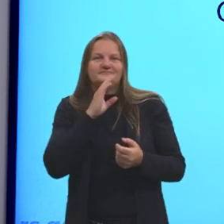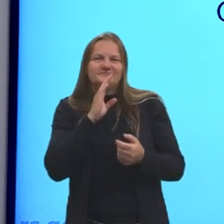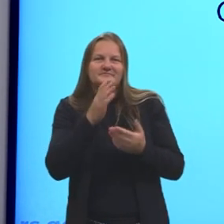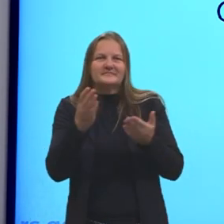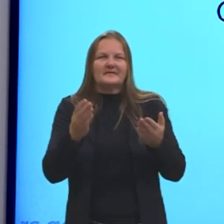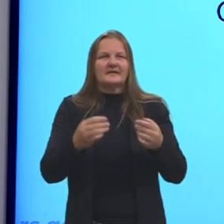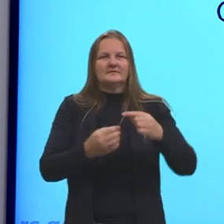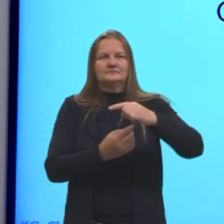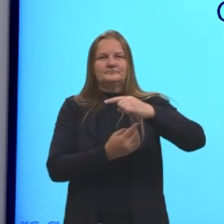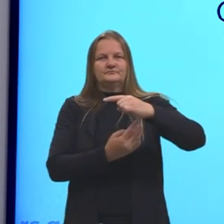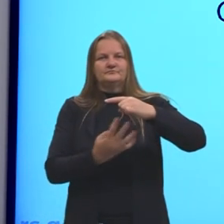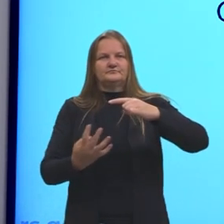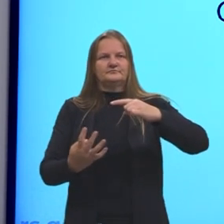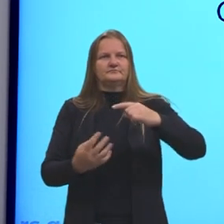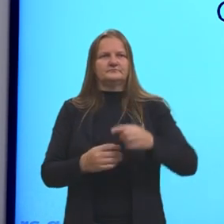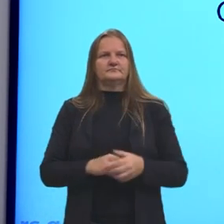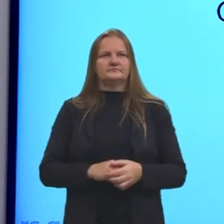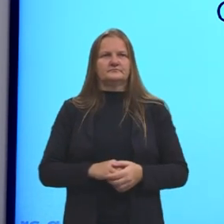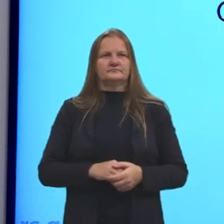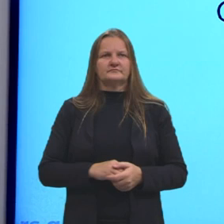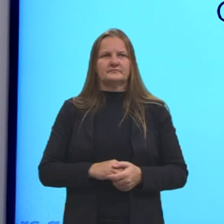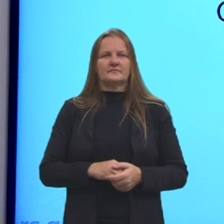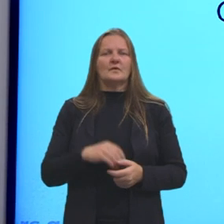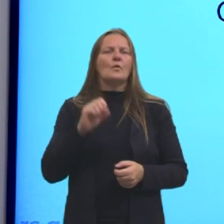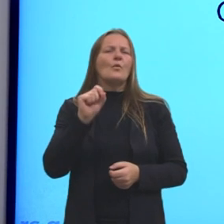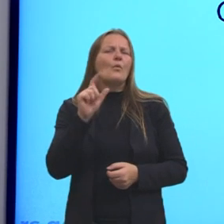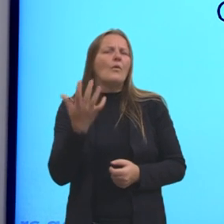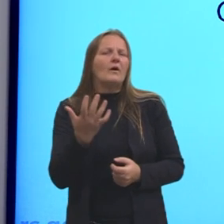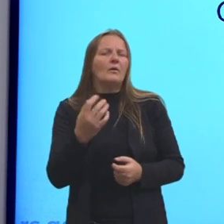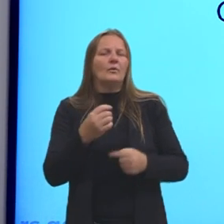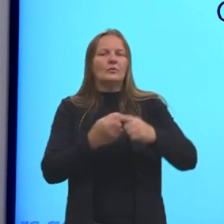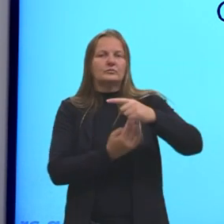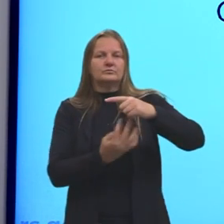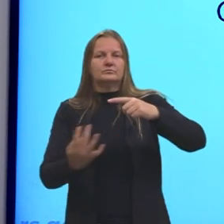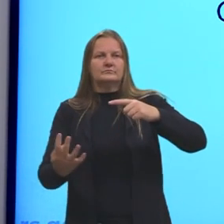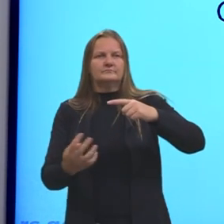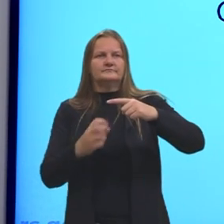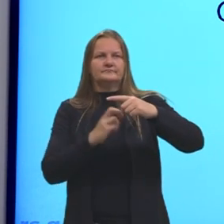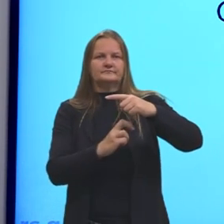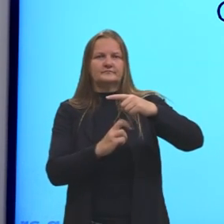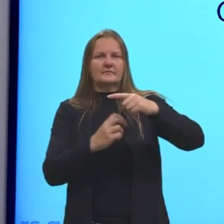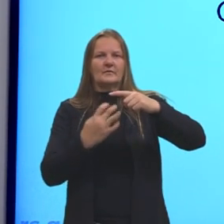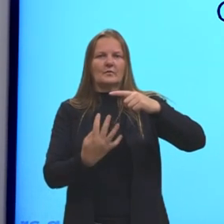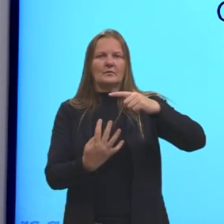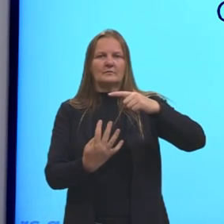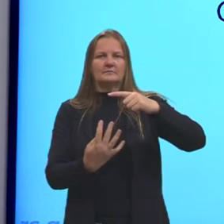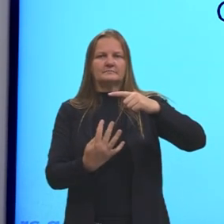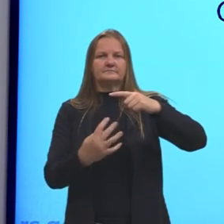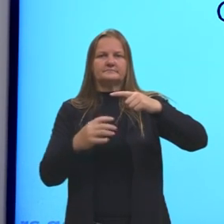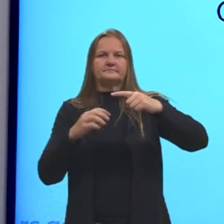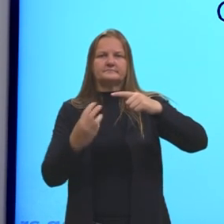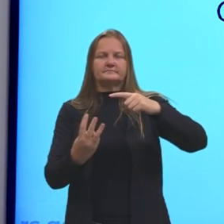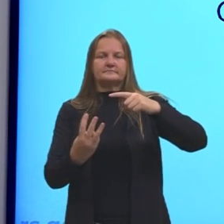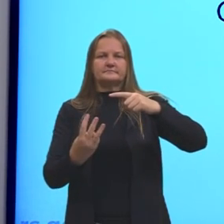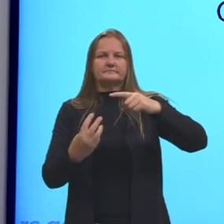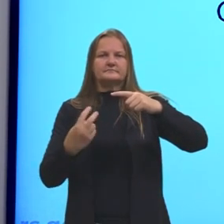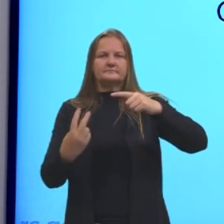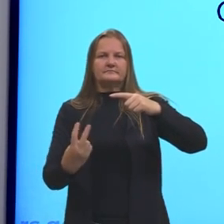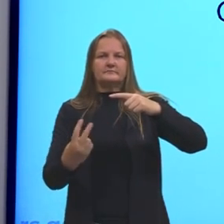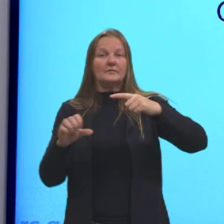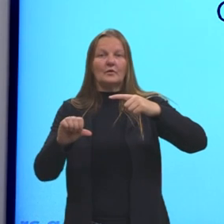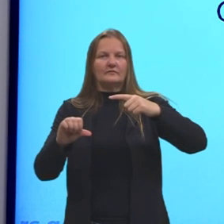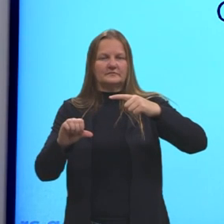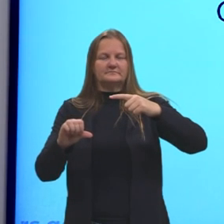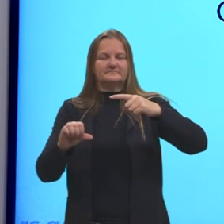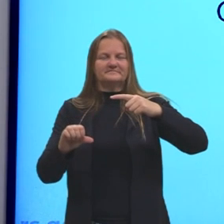entre os denominadores. Aqui eu listei quais são os denominadores. O 5, o 4, o 3 e o